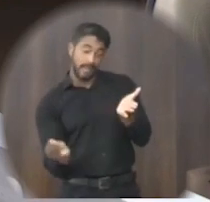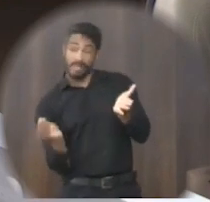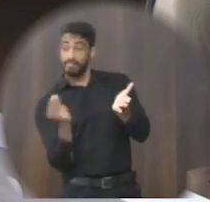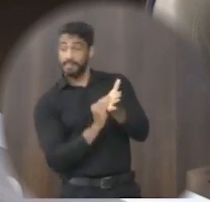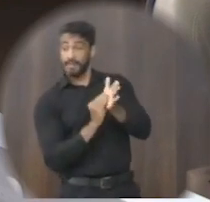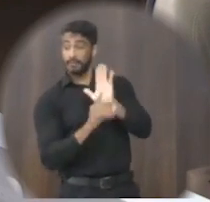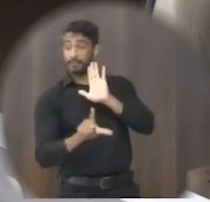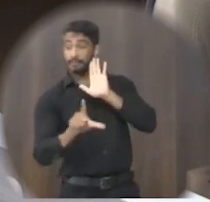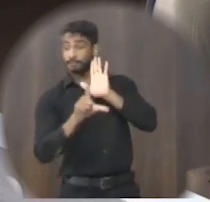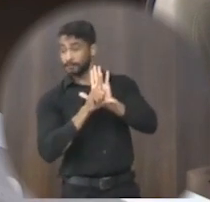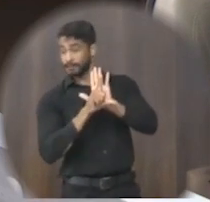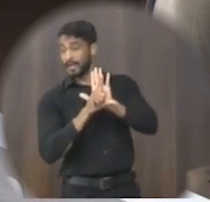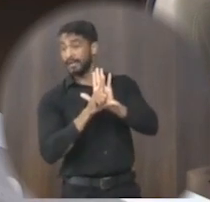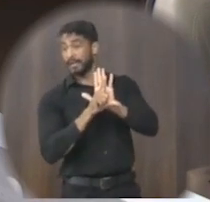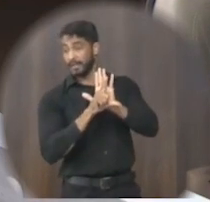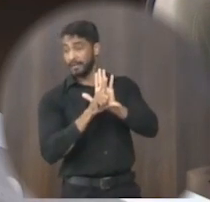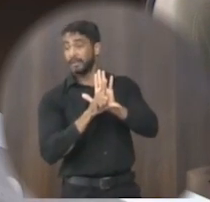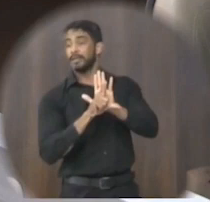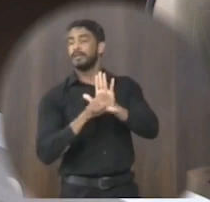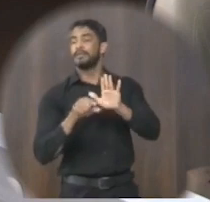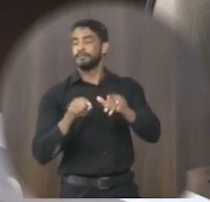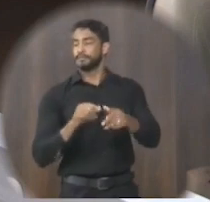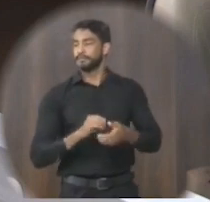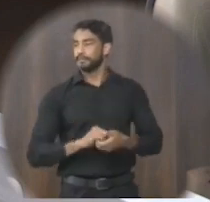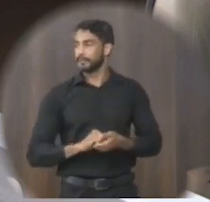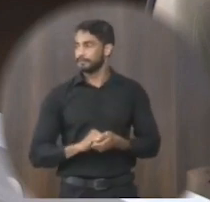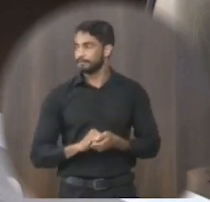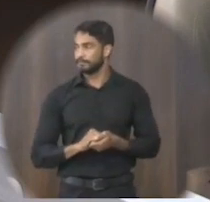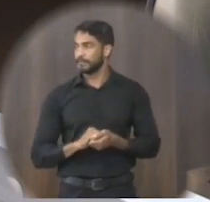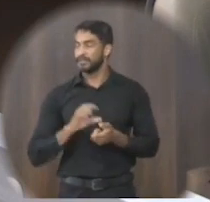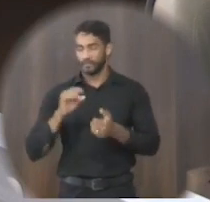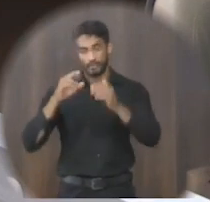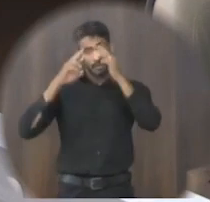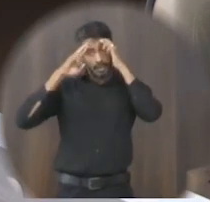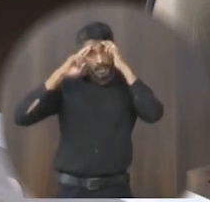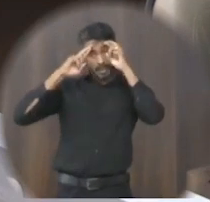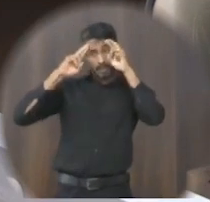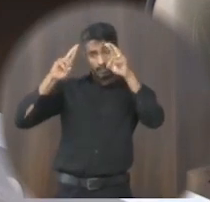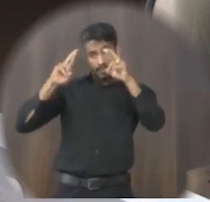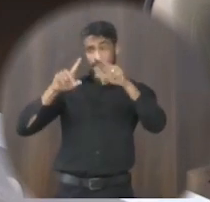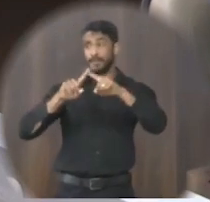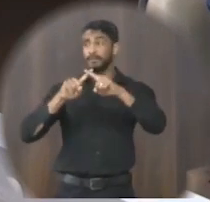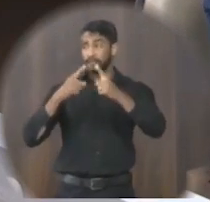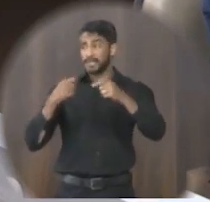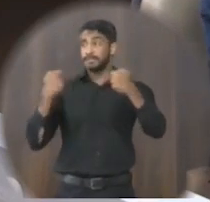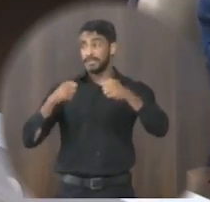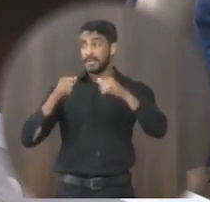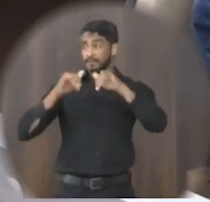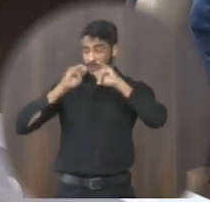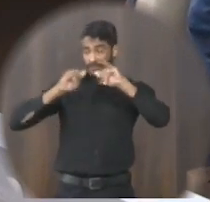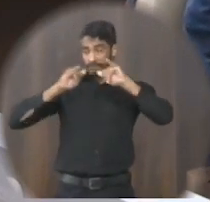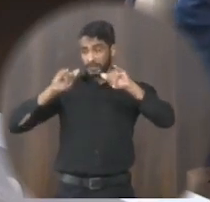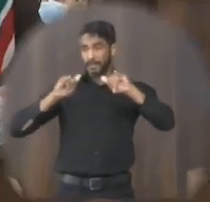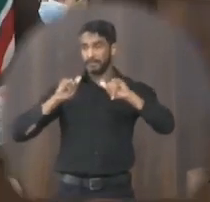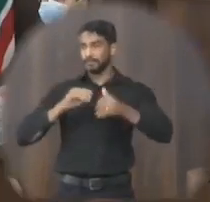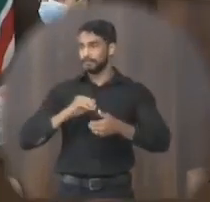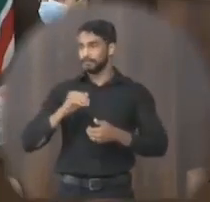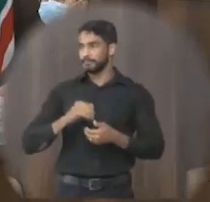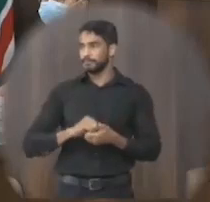legalidade e dentro da razoabilidade é com respeito mas tinha que ser dito e tem que ser falado